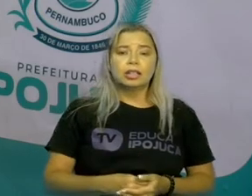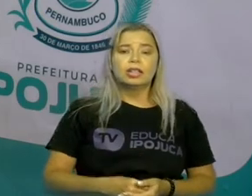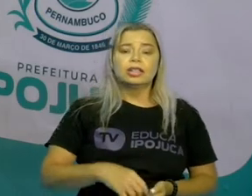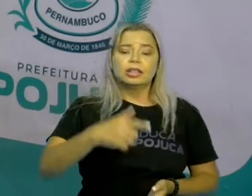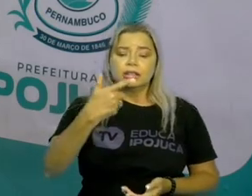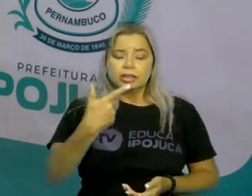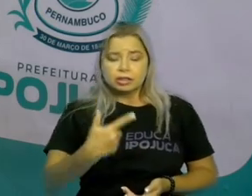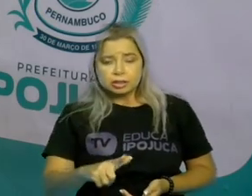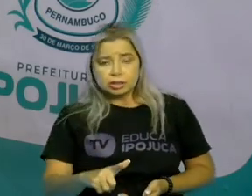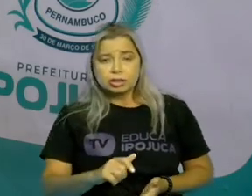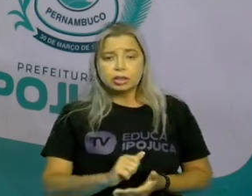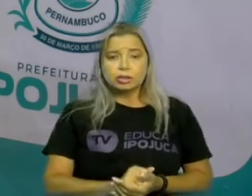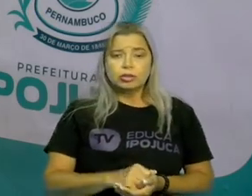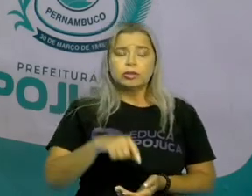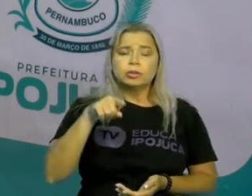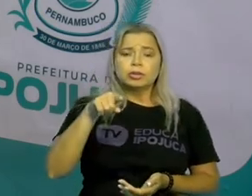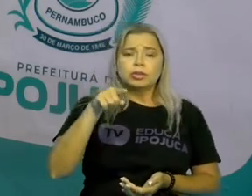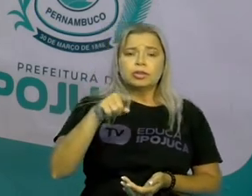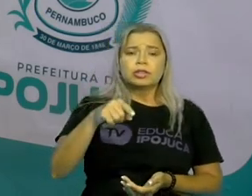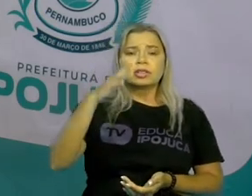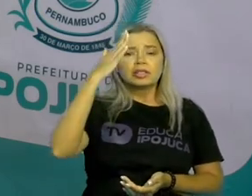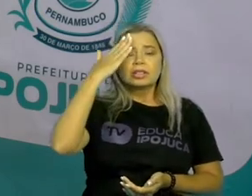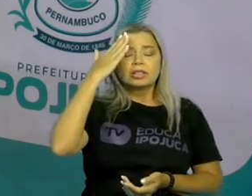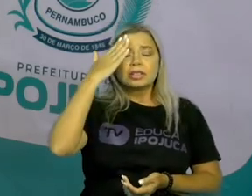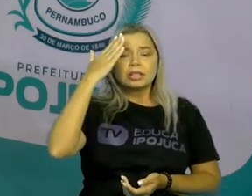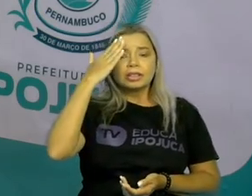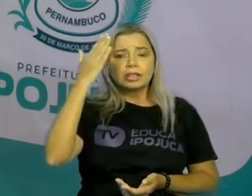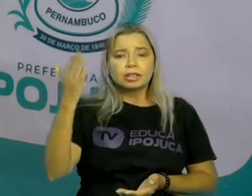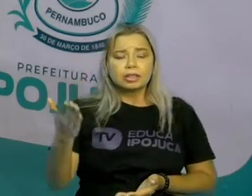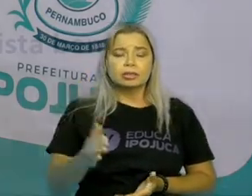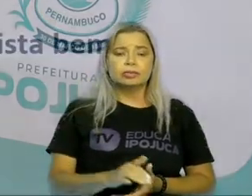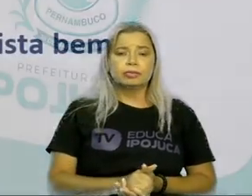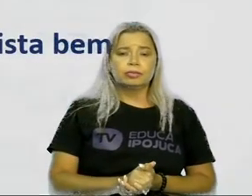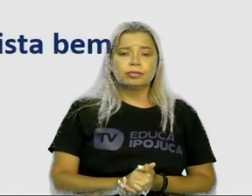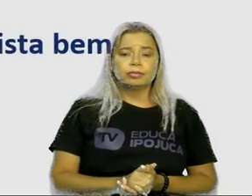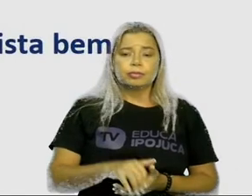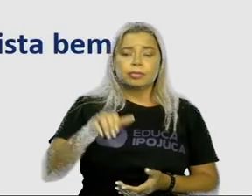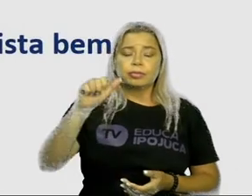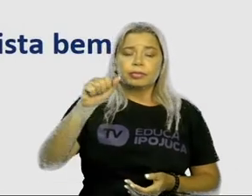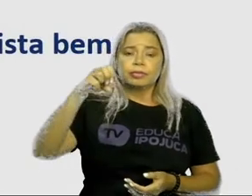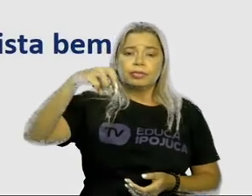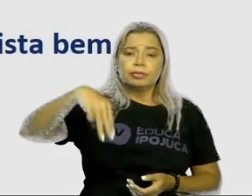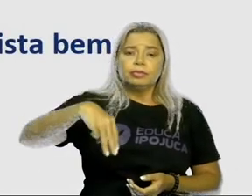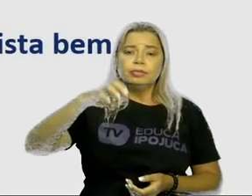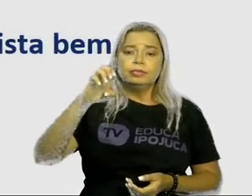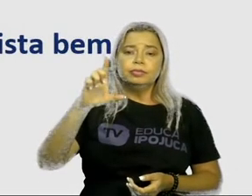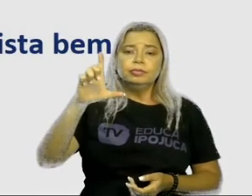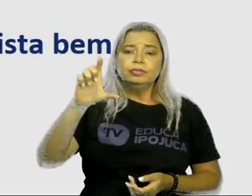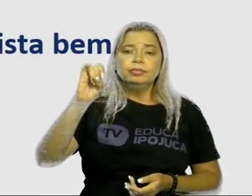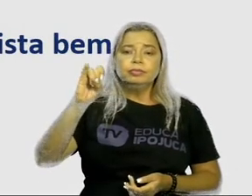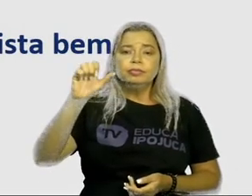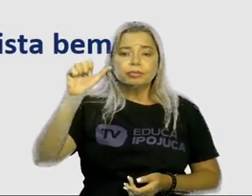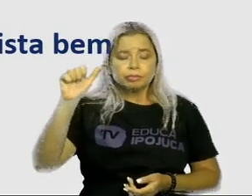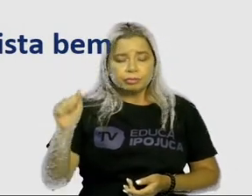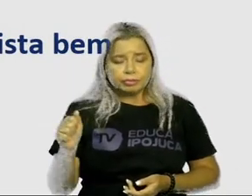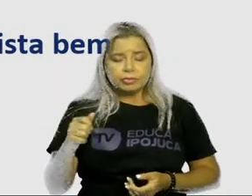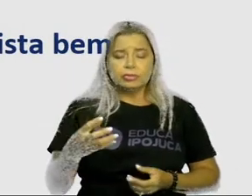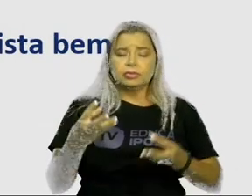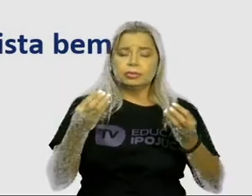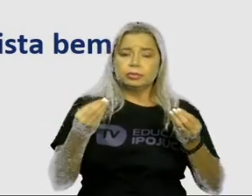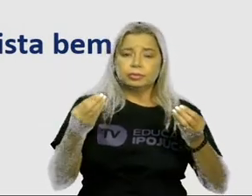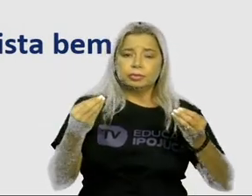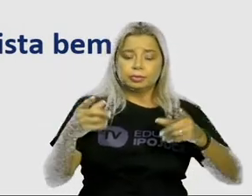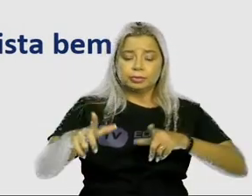real do ponto final para fechar os momentos desse texto. Amélia é uma velhinha muito ativa e trabalhadeira.